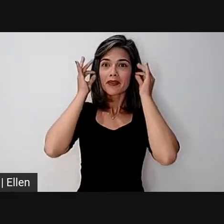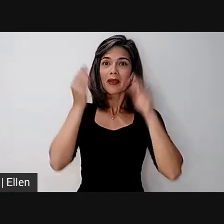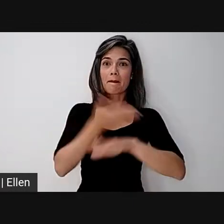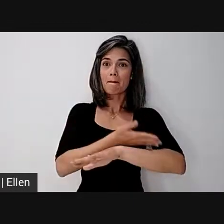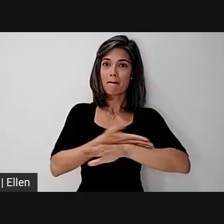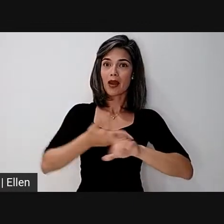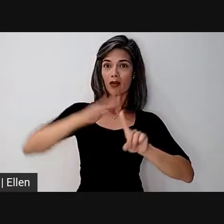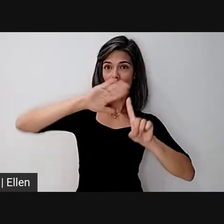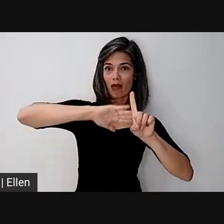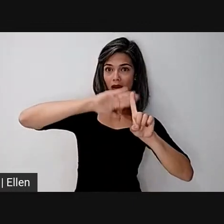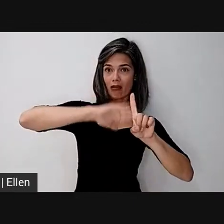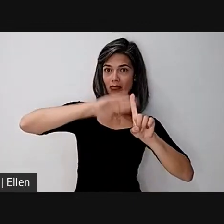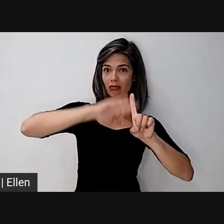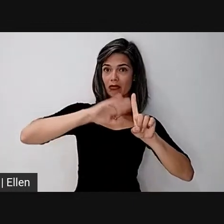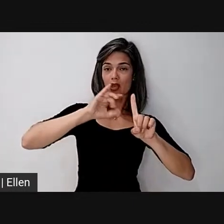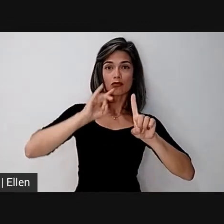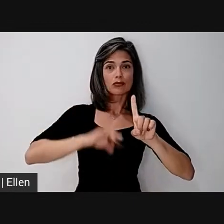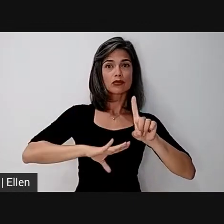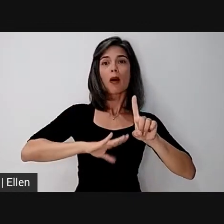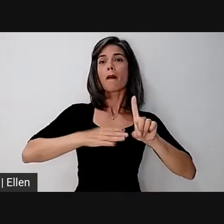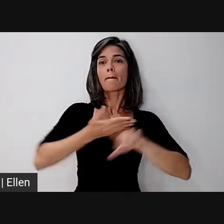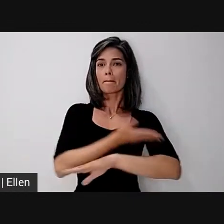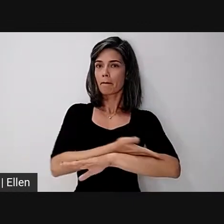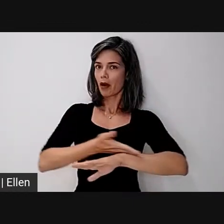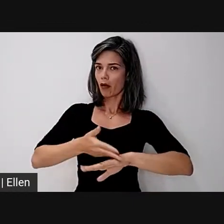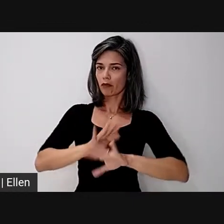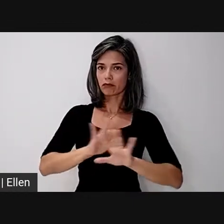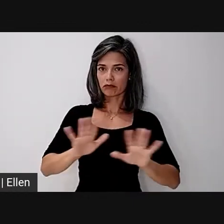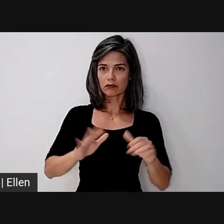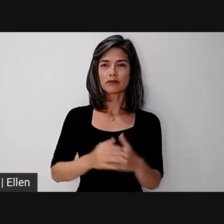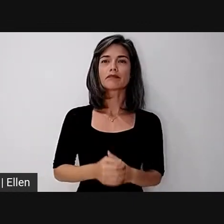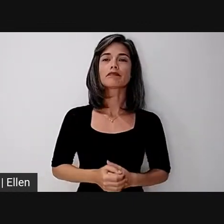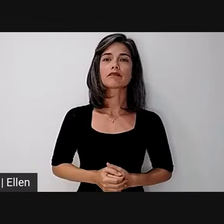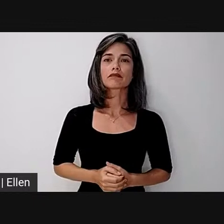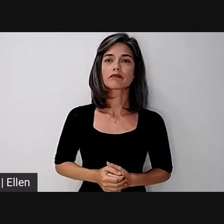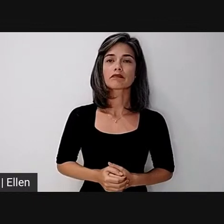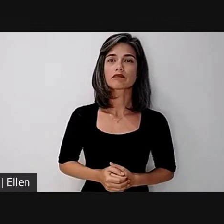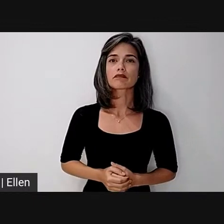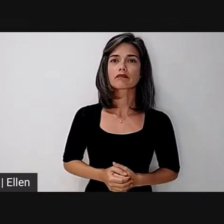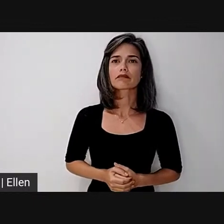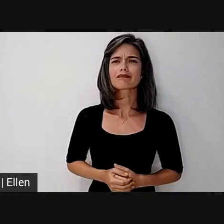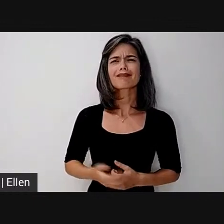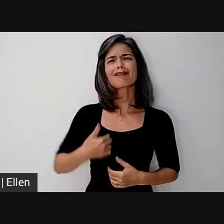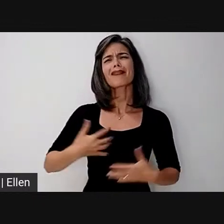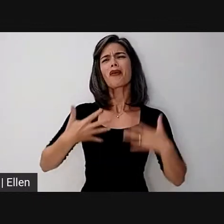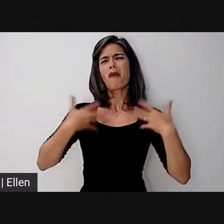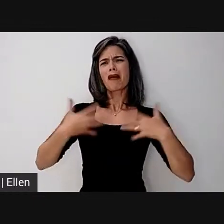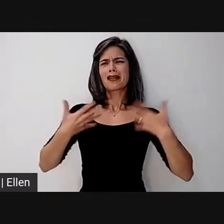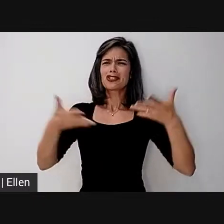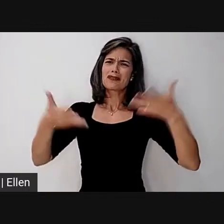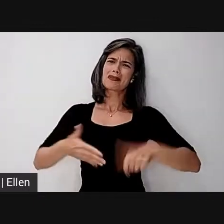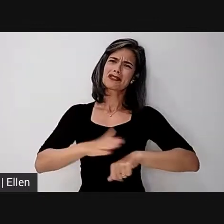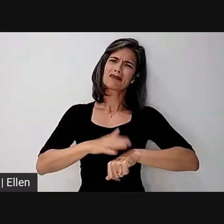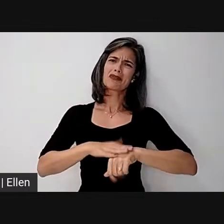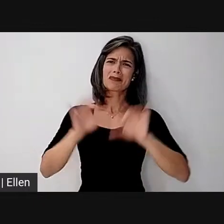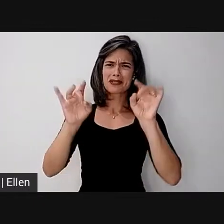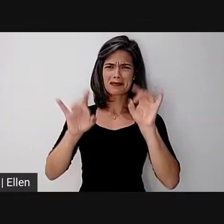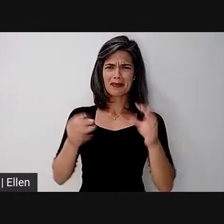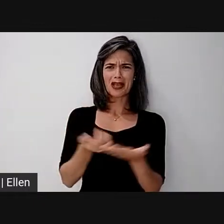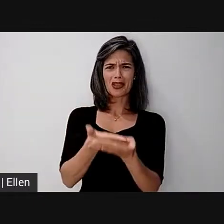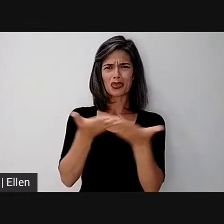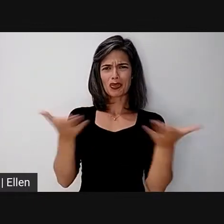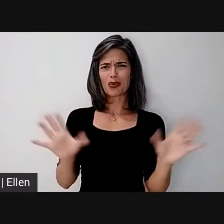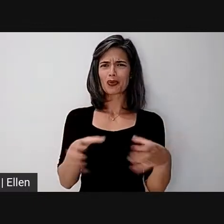de mim eu tenho apenas uma parede branca. É com muita alegria que eu participo desse momento tão importante para todos nós da